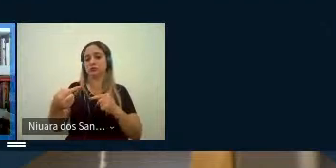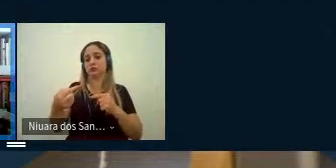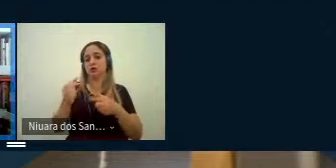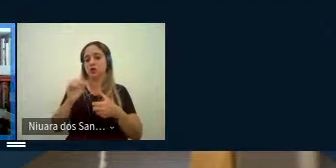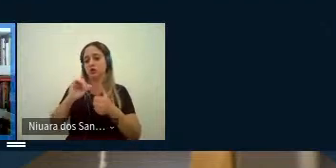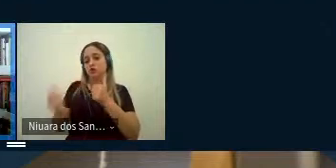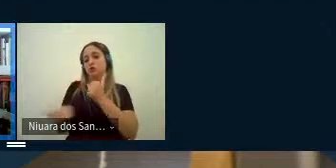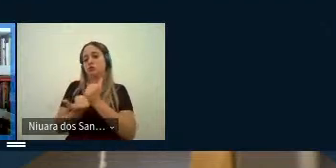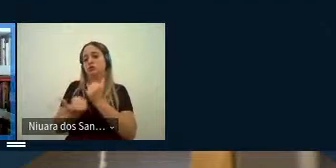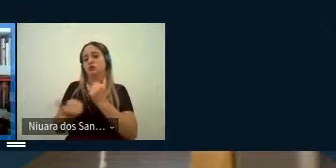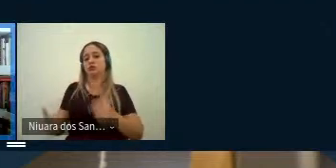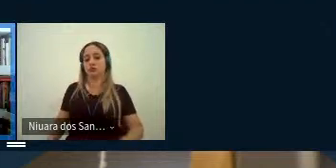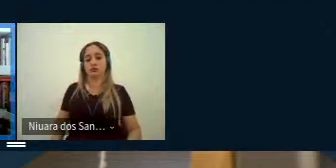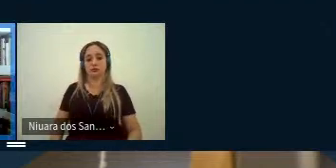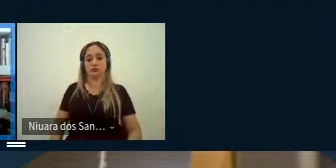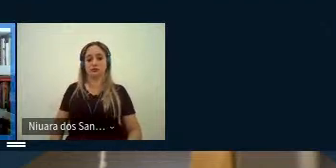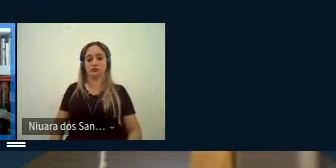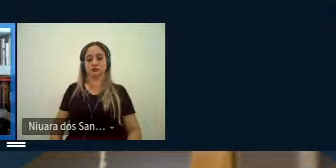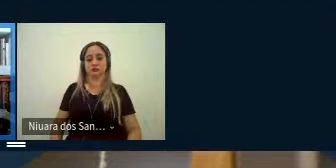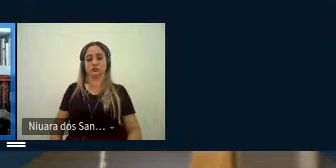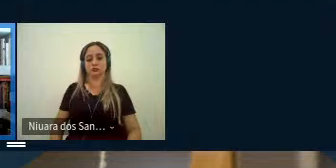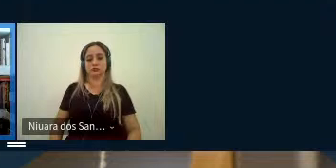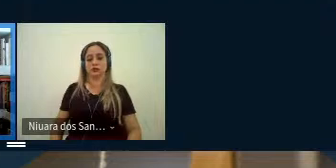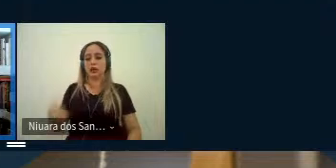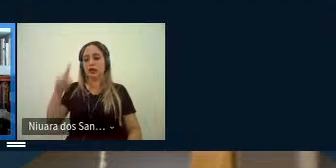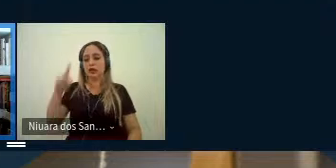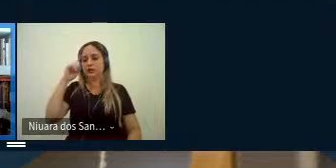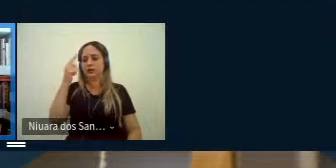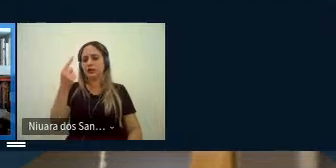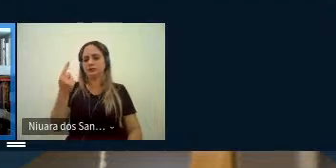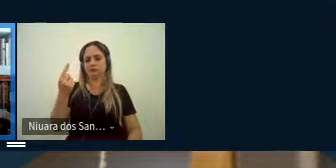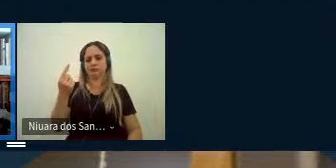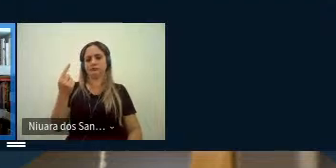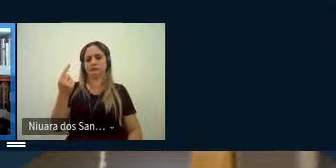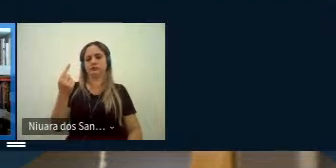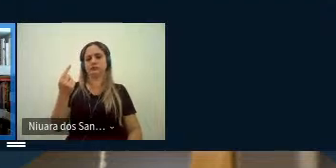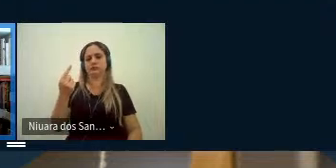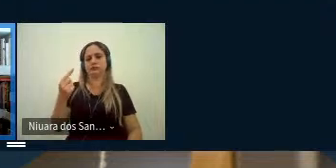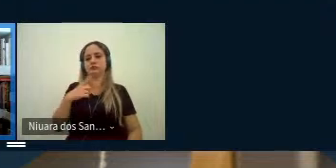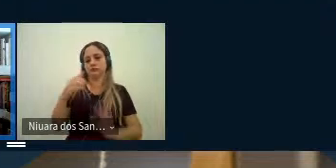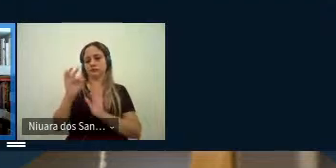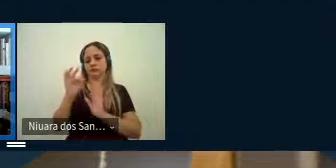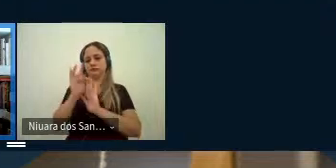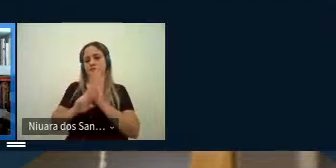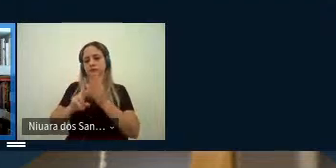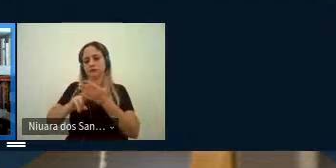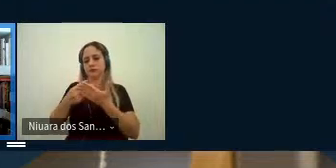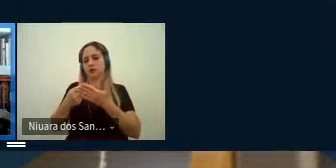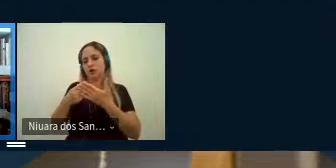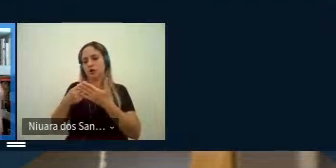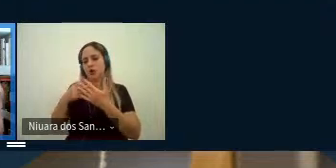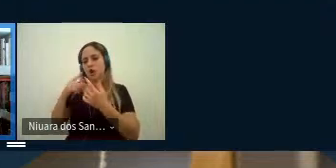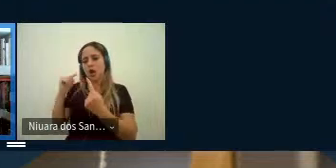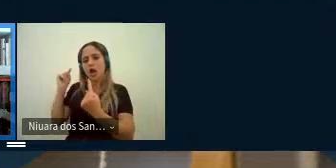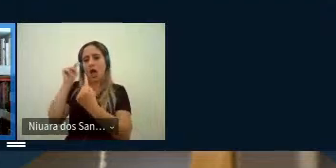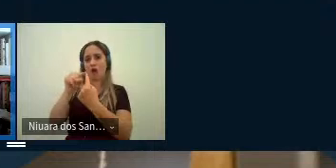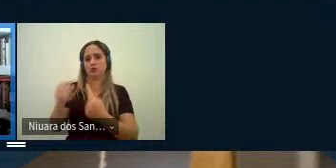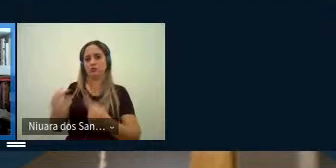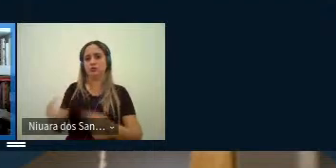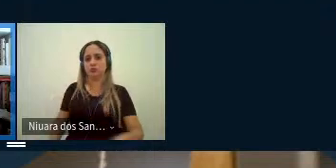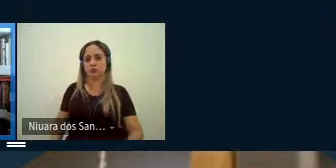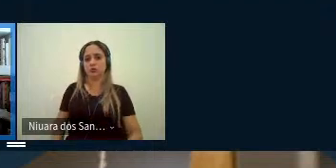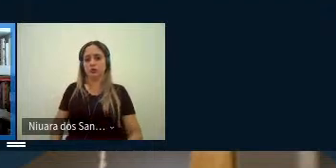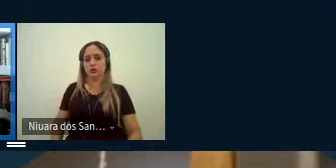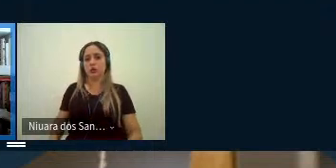substituíssemos né substituirmos a ideia de de texto traduzido por alvo também